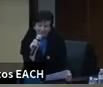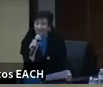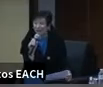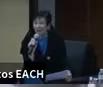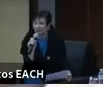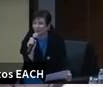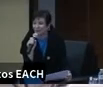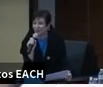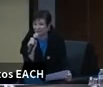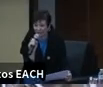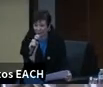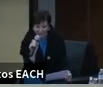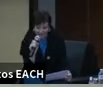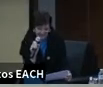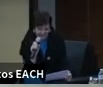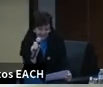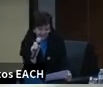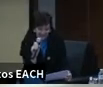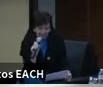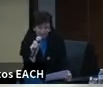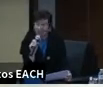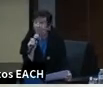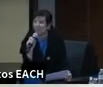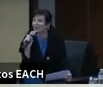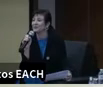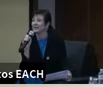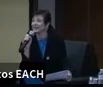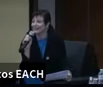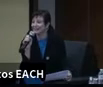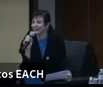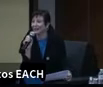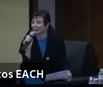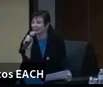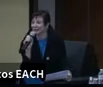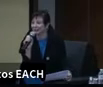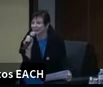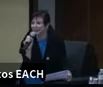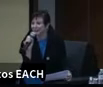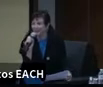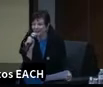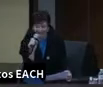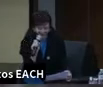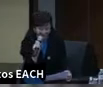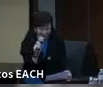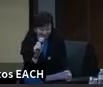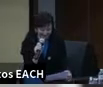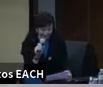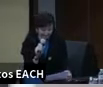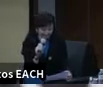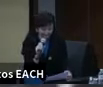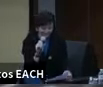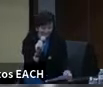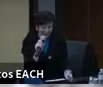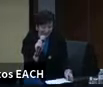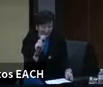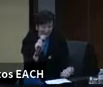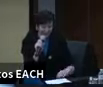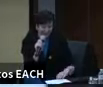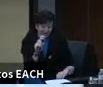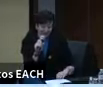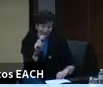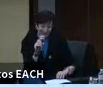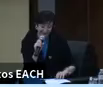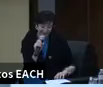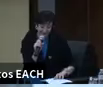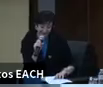agradecer em nome do diretor Luiz Galina pelo apoio do SESC Nacional na pessoa do Luiz Antônio Silva. É, para mim,